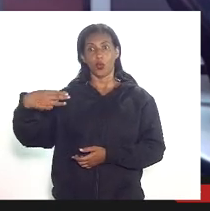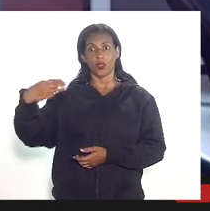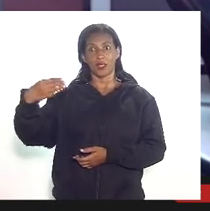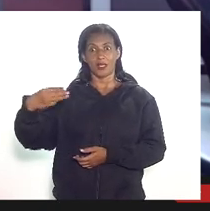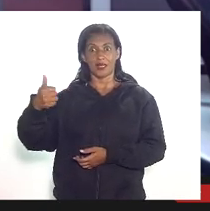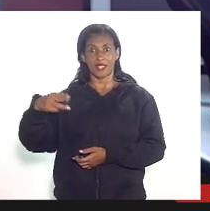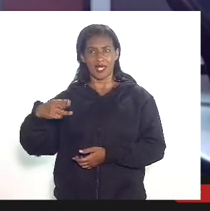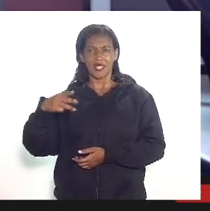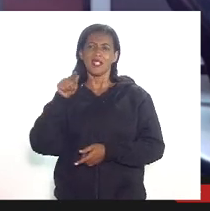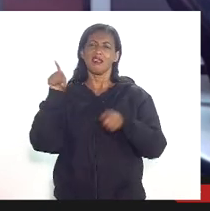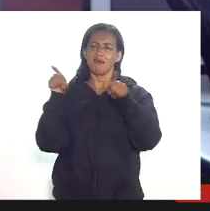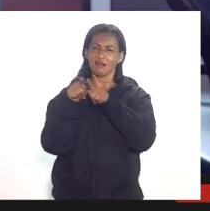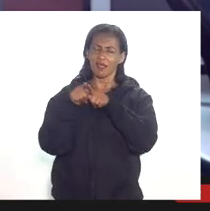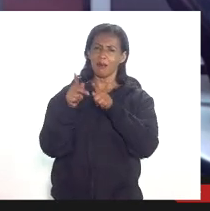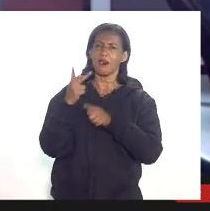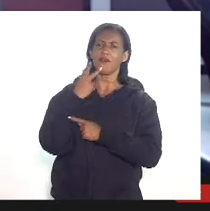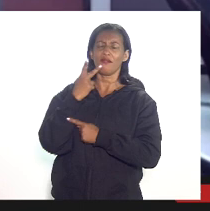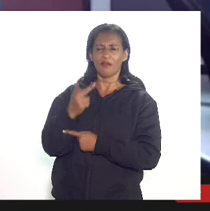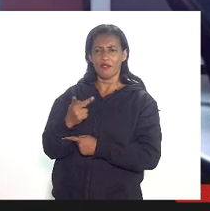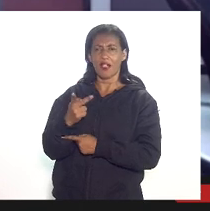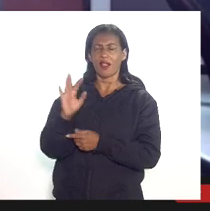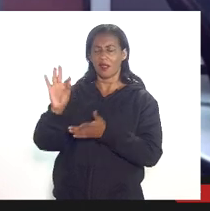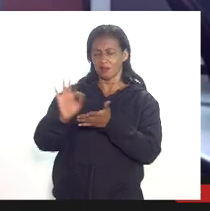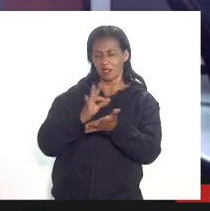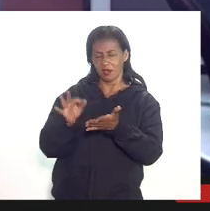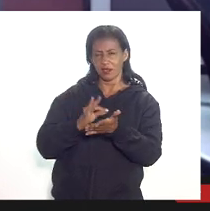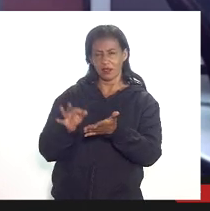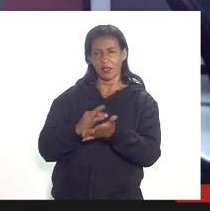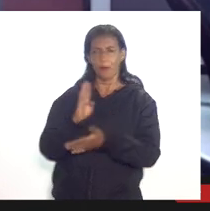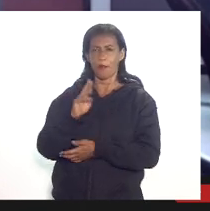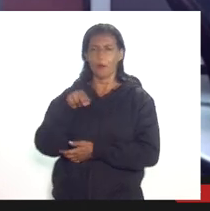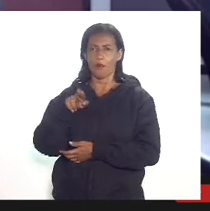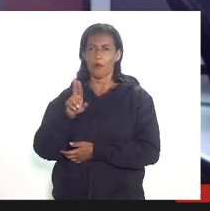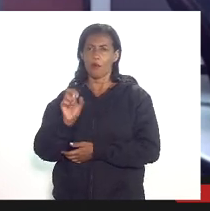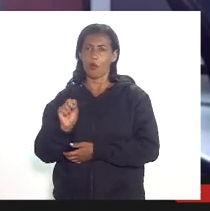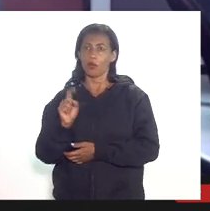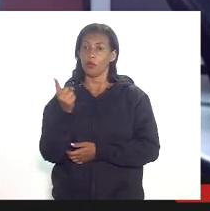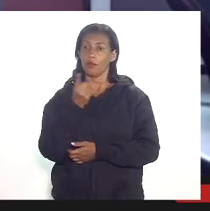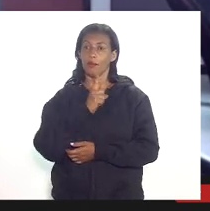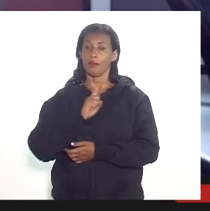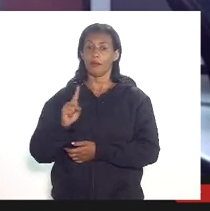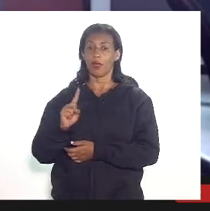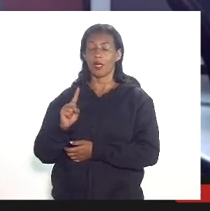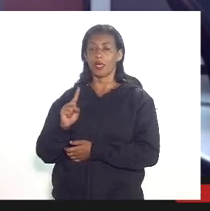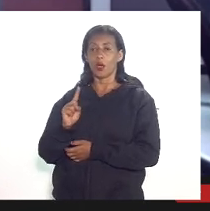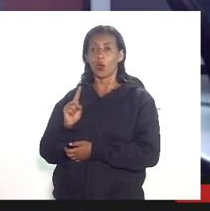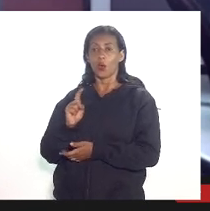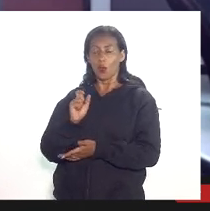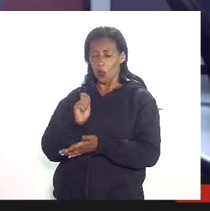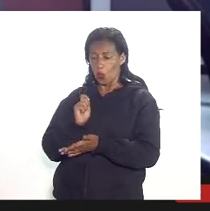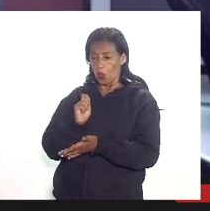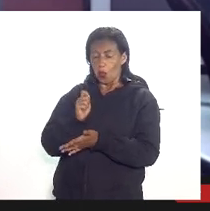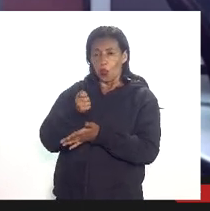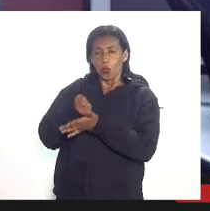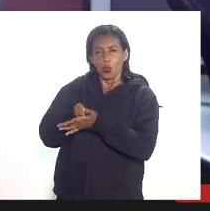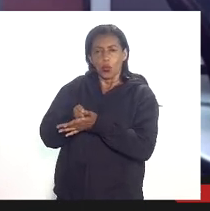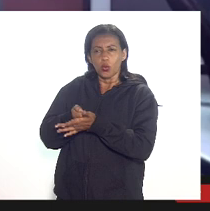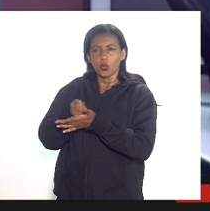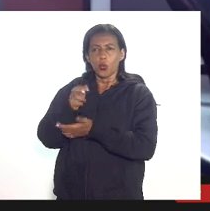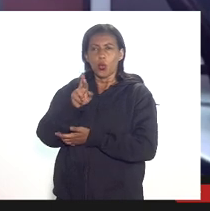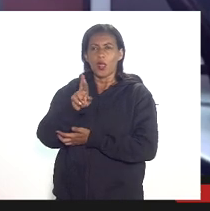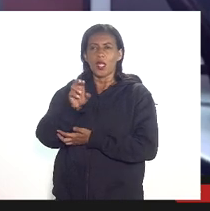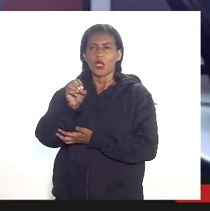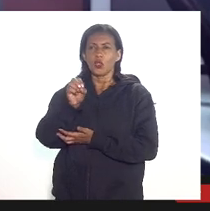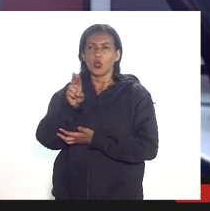veiculava essa possibilidade de dedução do bônus de assinatura porém não constou essa previsão de dedução da resolução